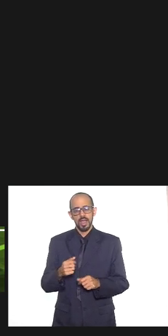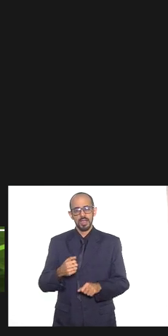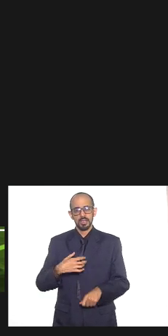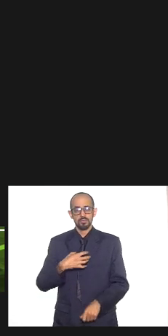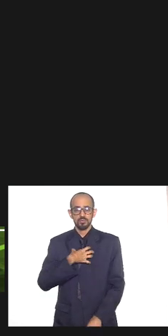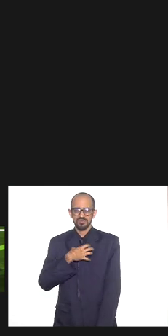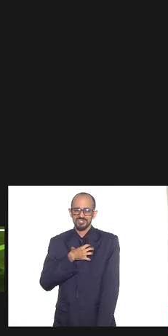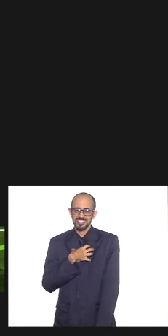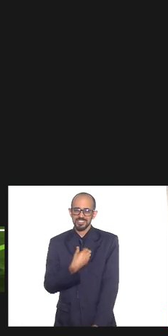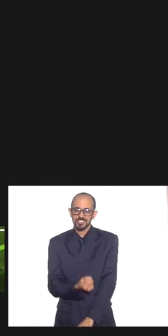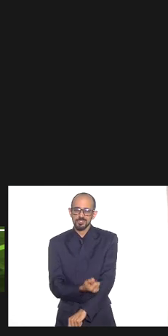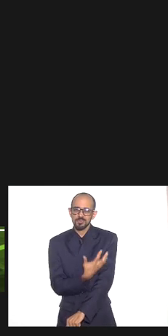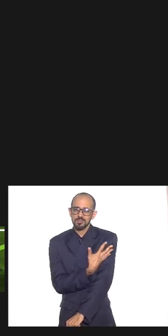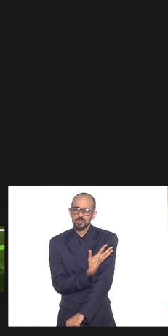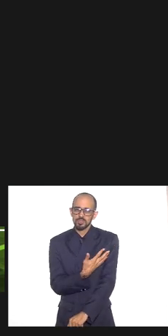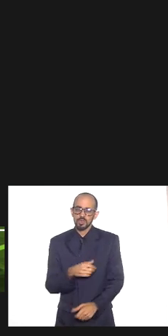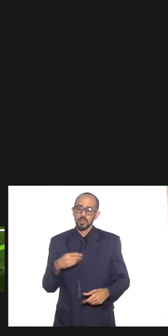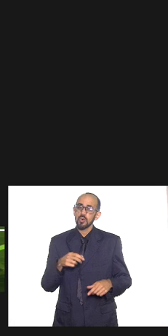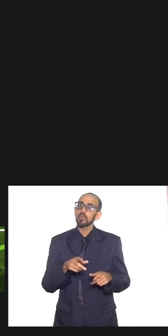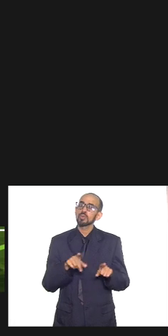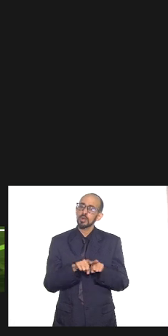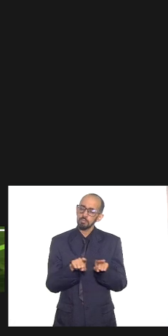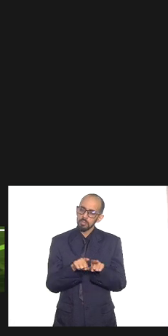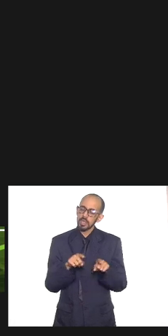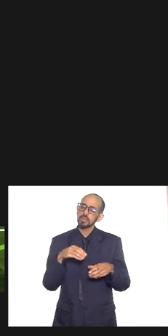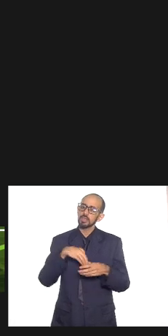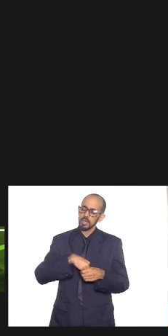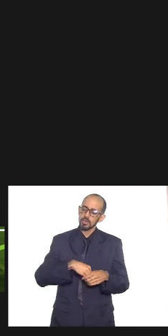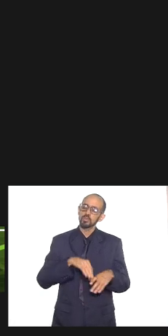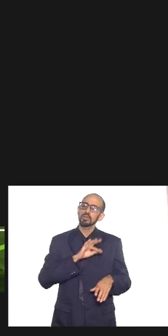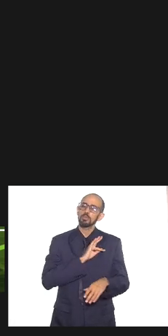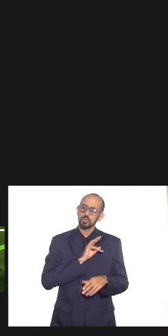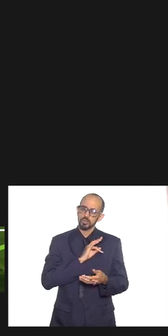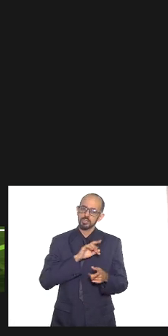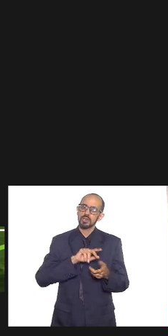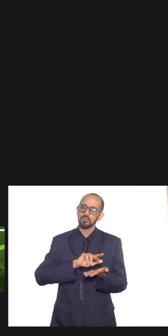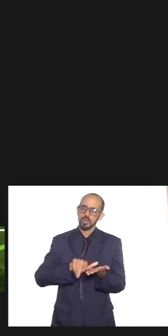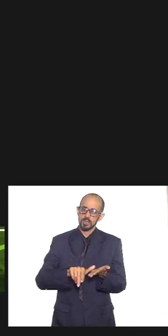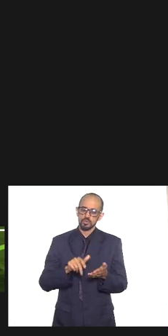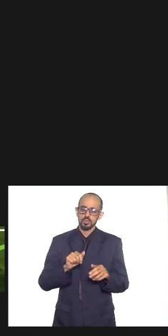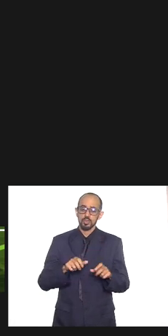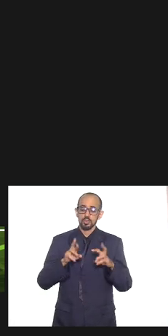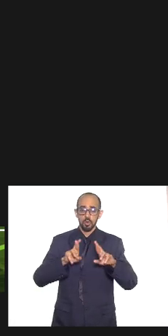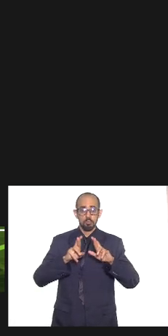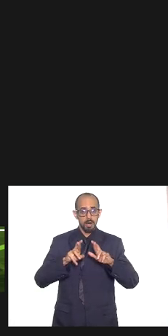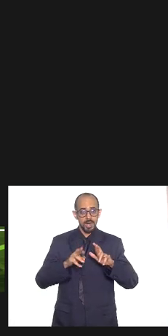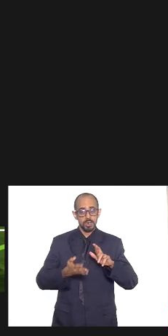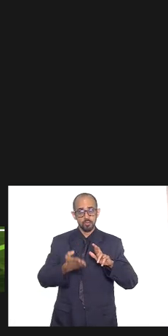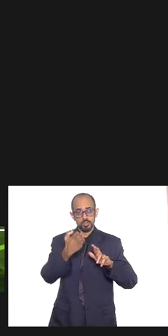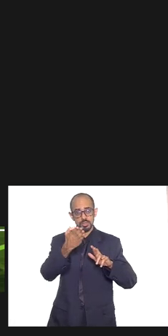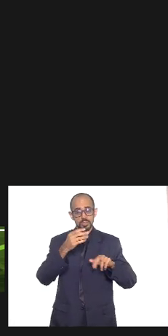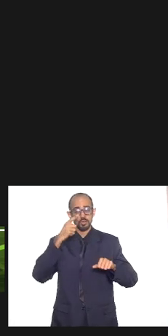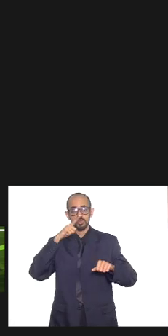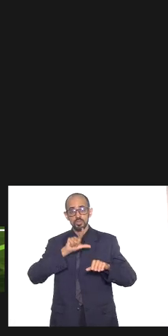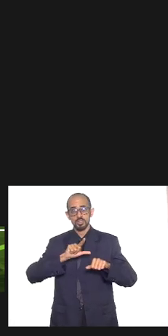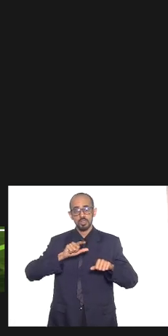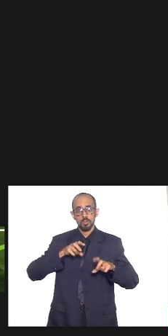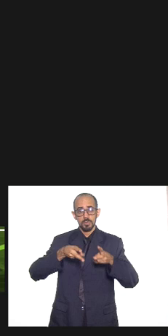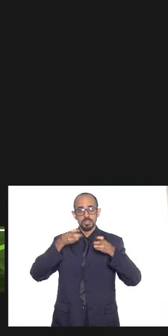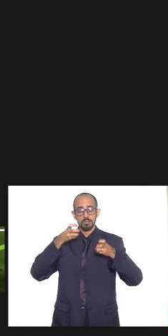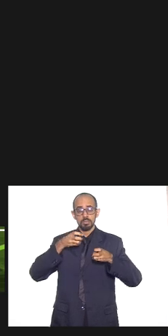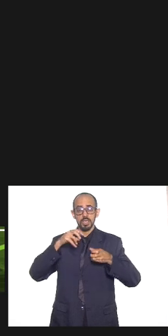polícia e eu espero que as pessoas compreendam e enxerguem a polícia como um órgão que hoje ele está